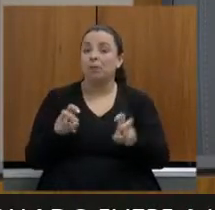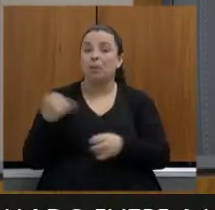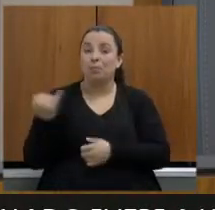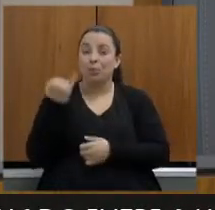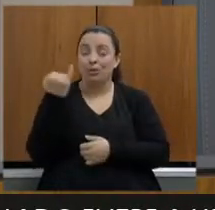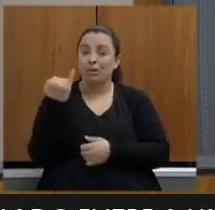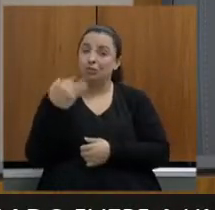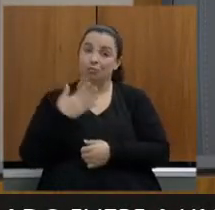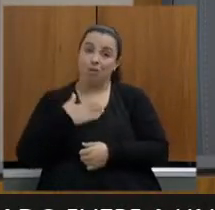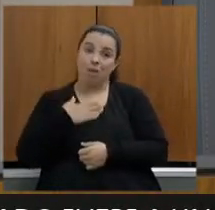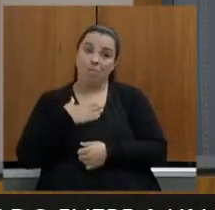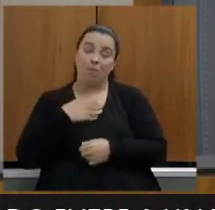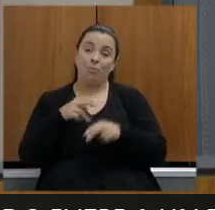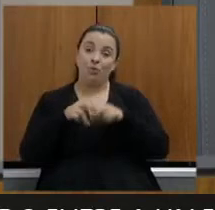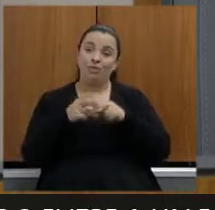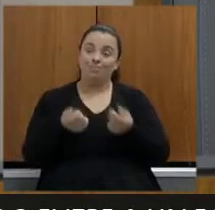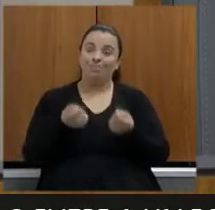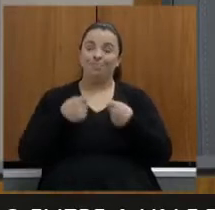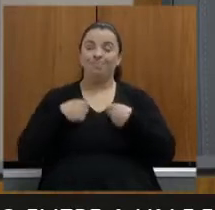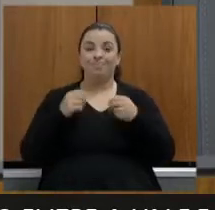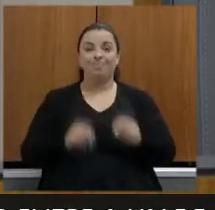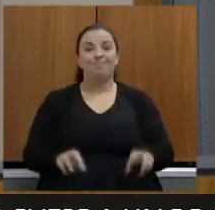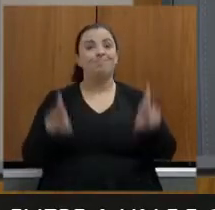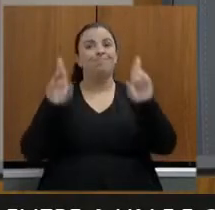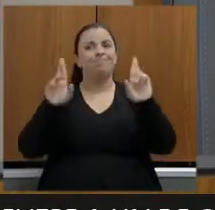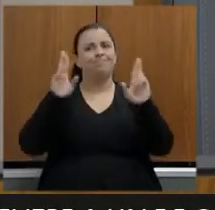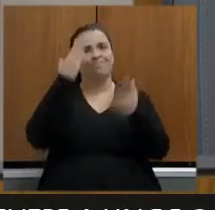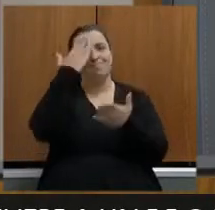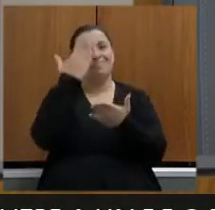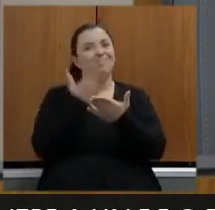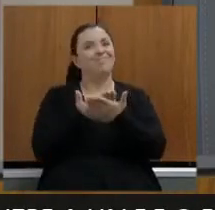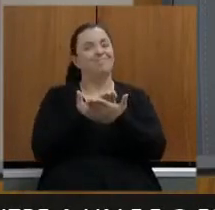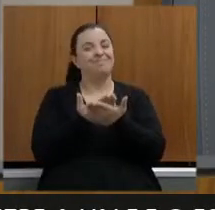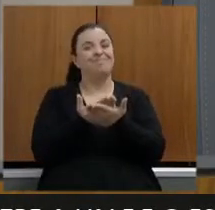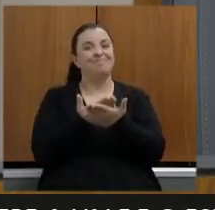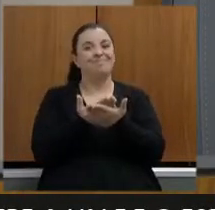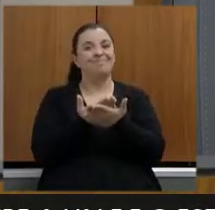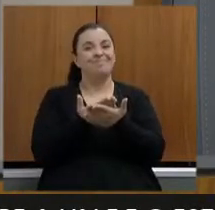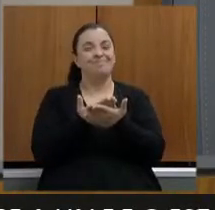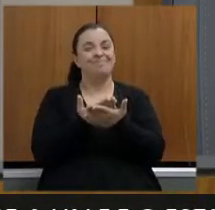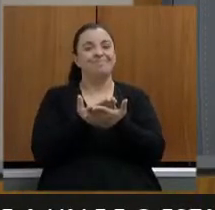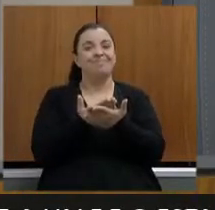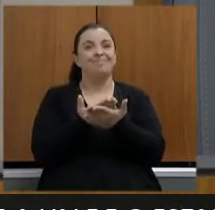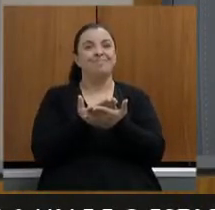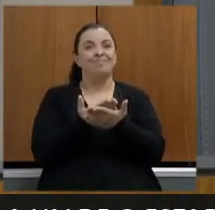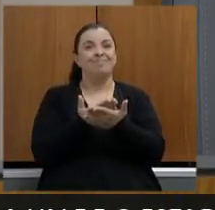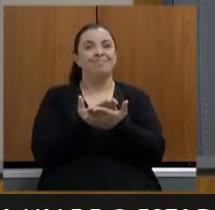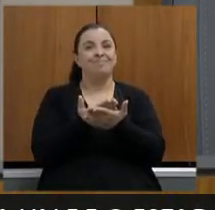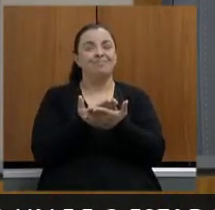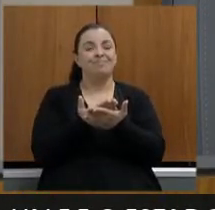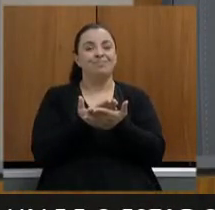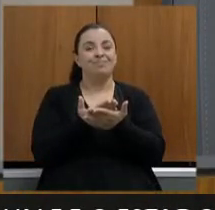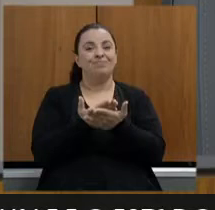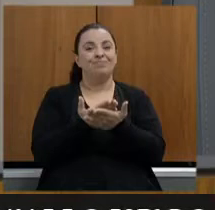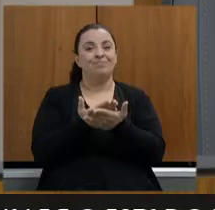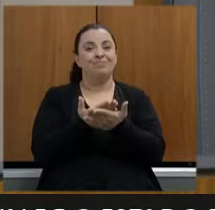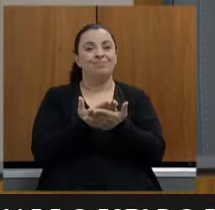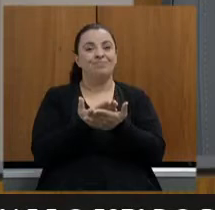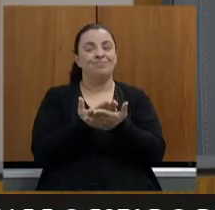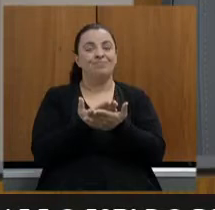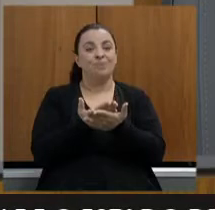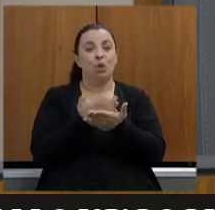ele traz para nós a esperança né doutor Leonardo da repactuação com relação ao ocorrido na